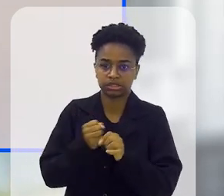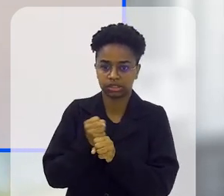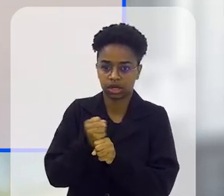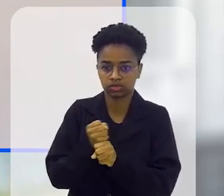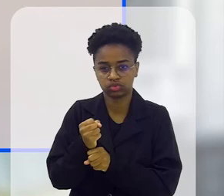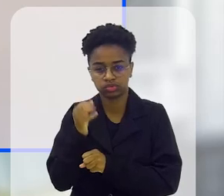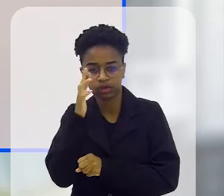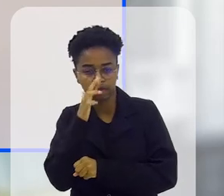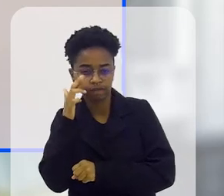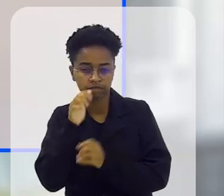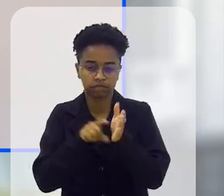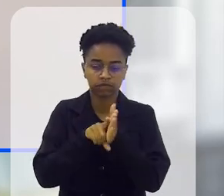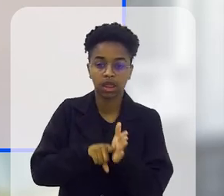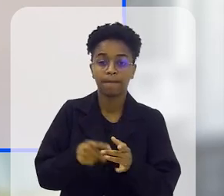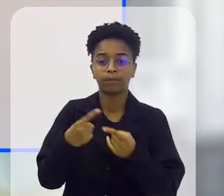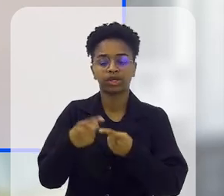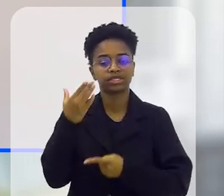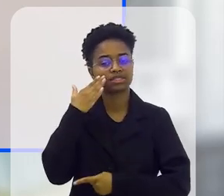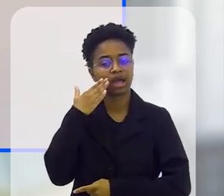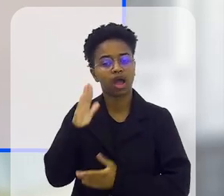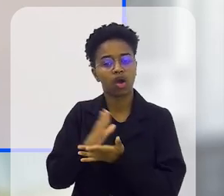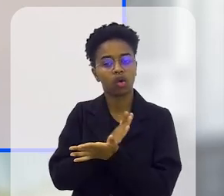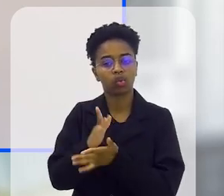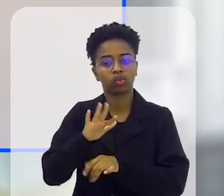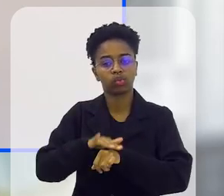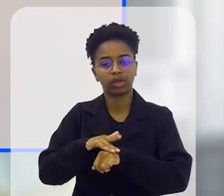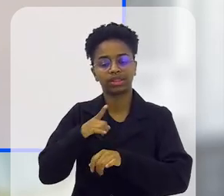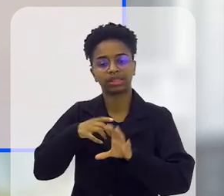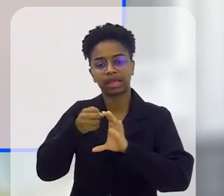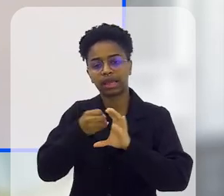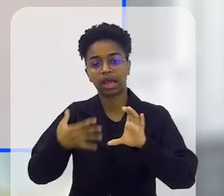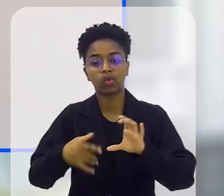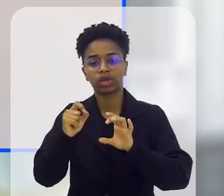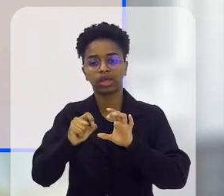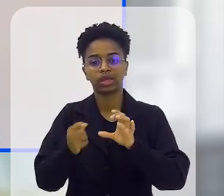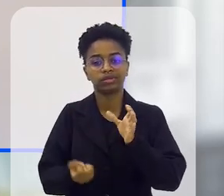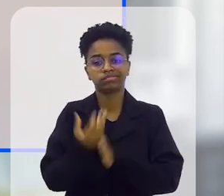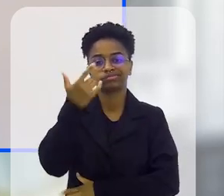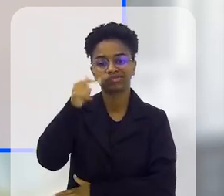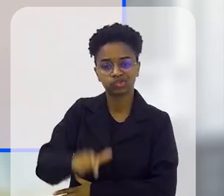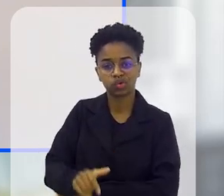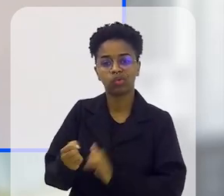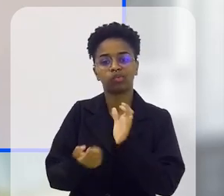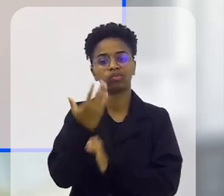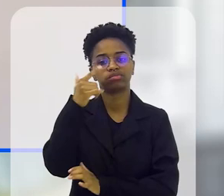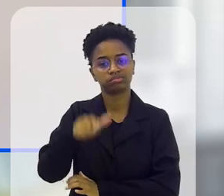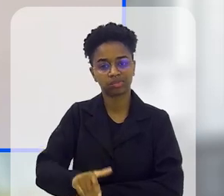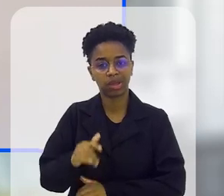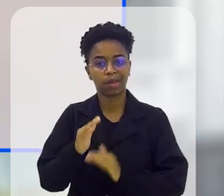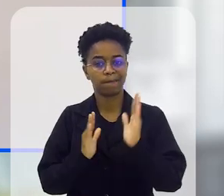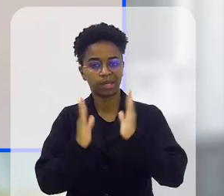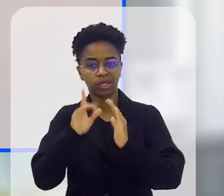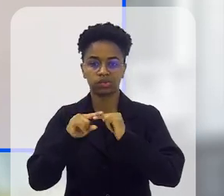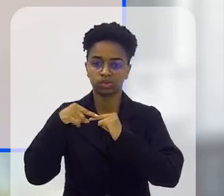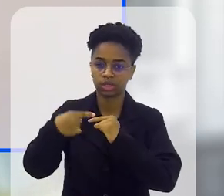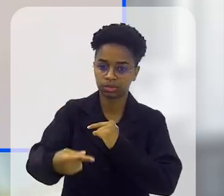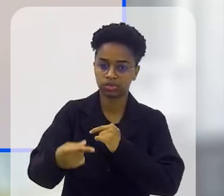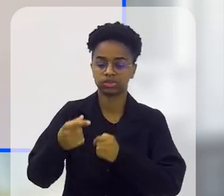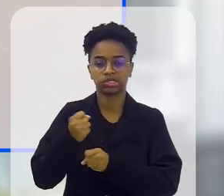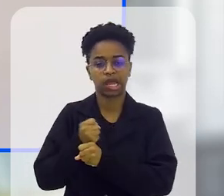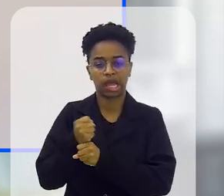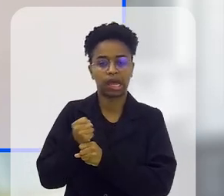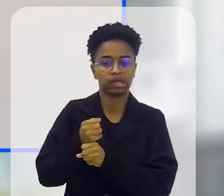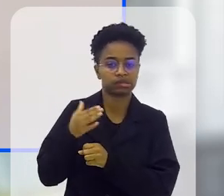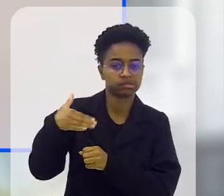até dez anos de vigilância, porque a gente sabe que algumas doenças têm a característica de voltar mais tarde, num período mais